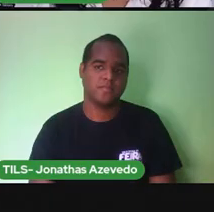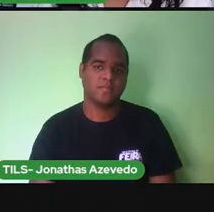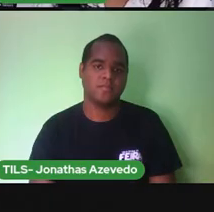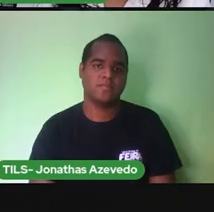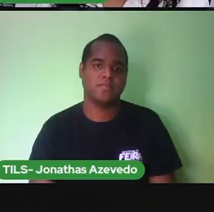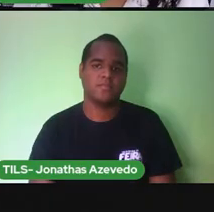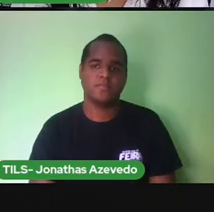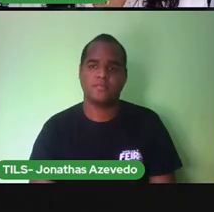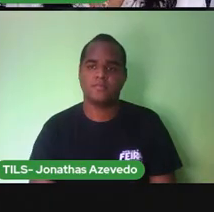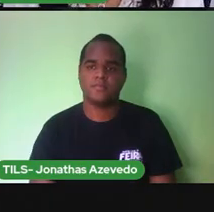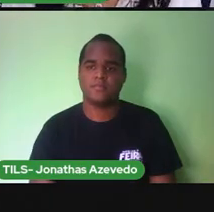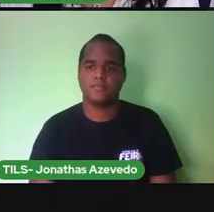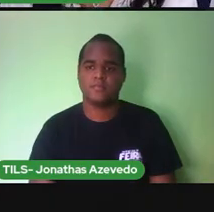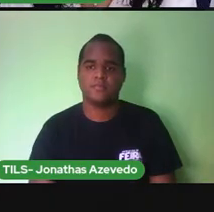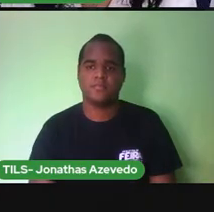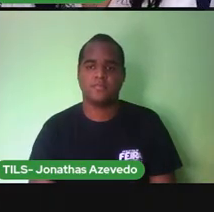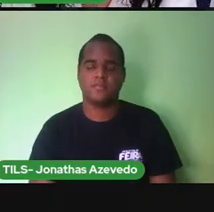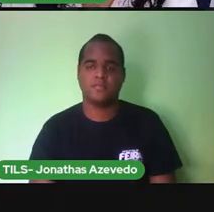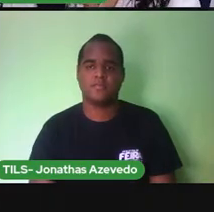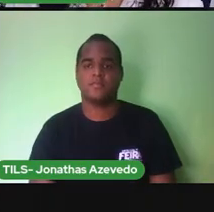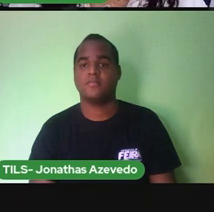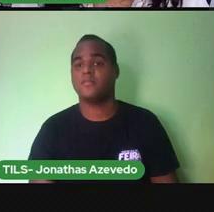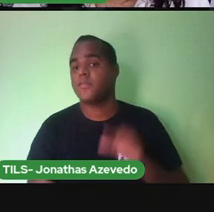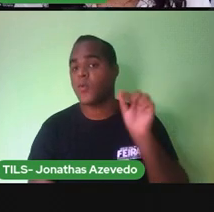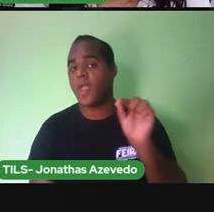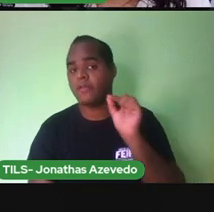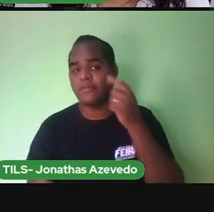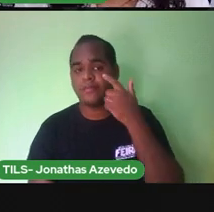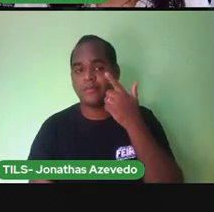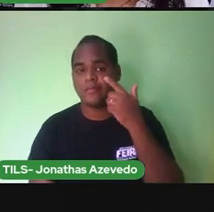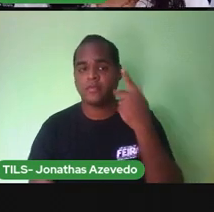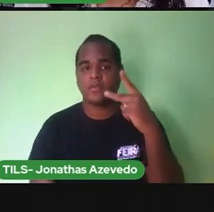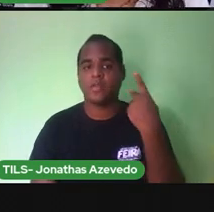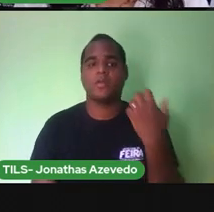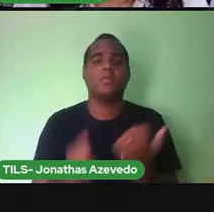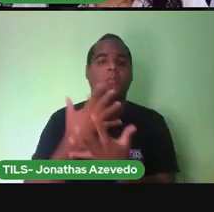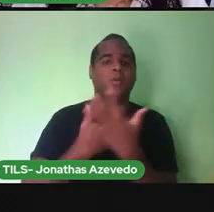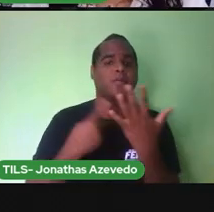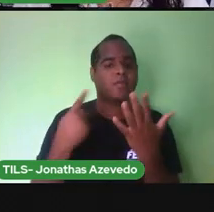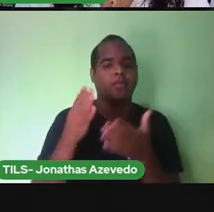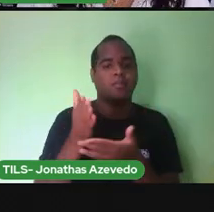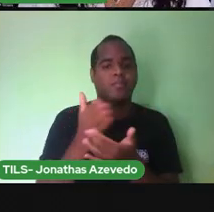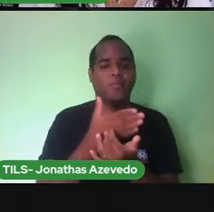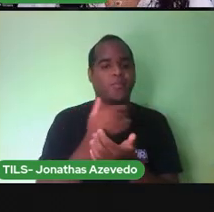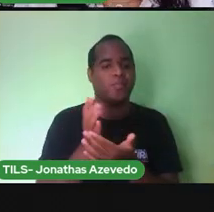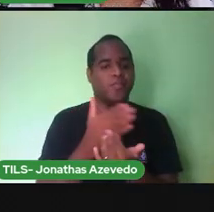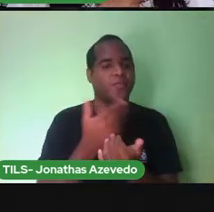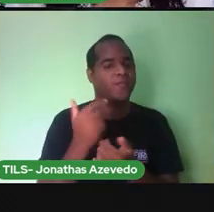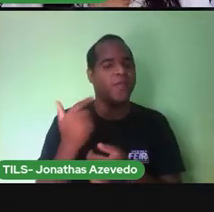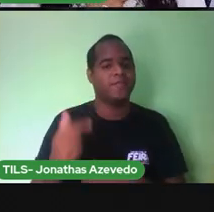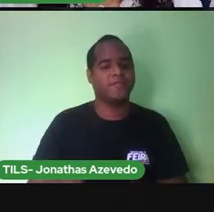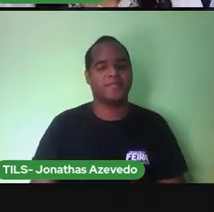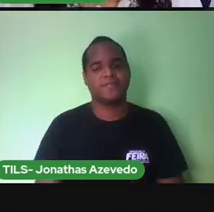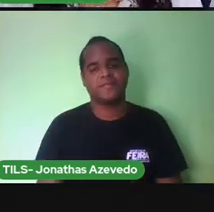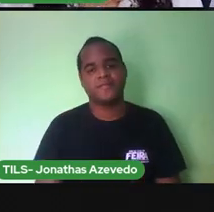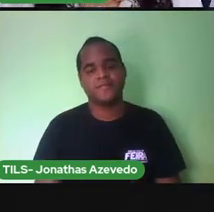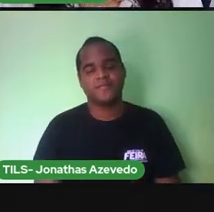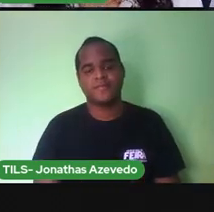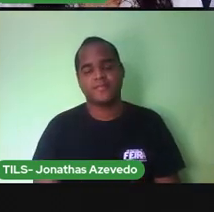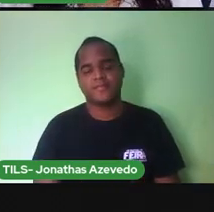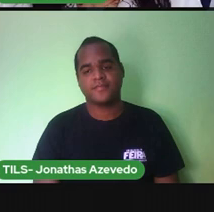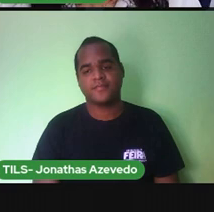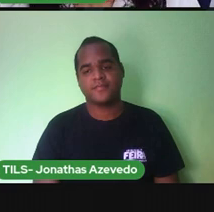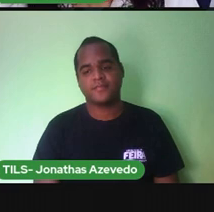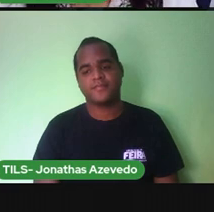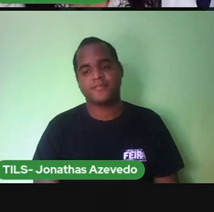Eu trouxe Esse verso Sem o Espaçamento E aí Como é que vai